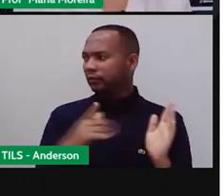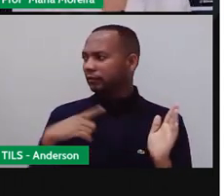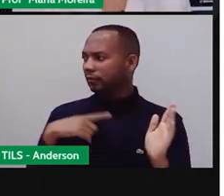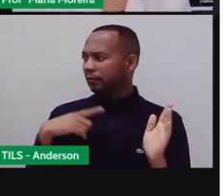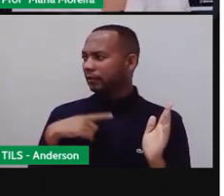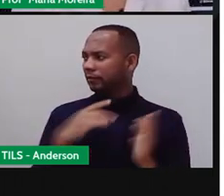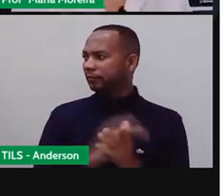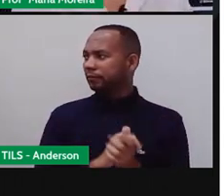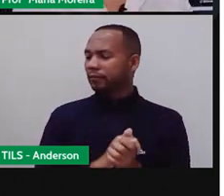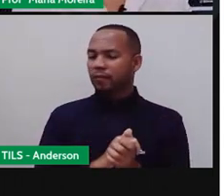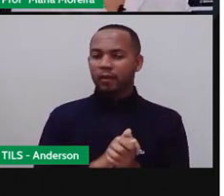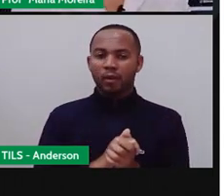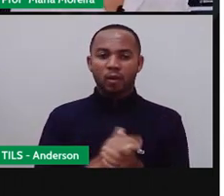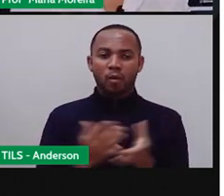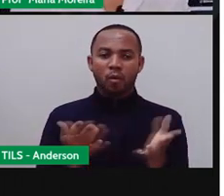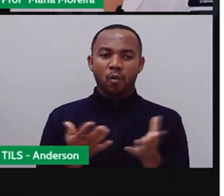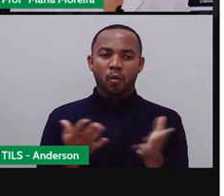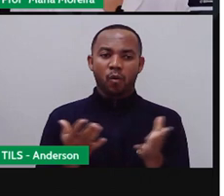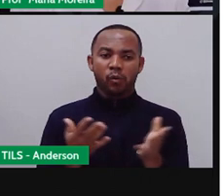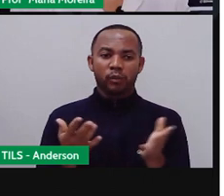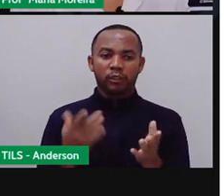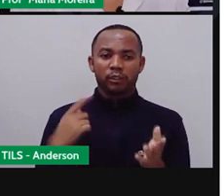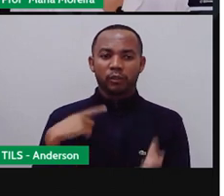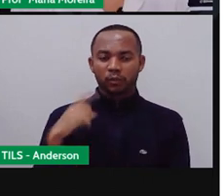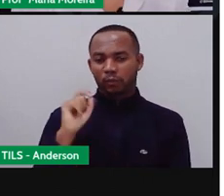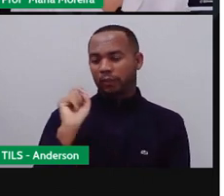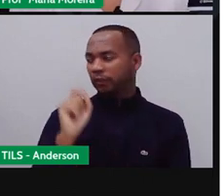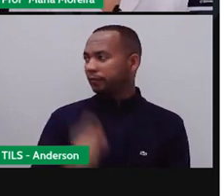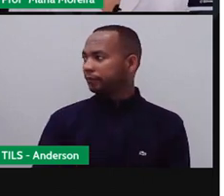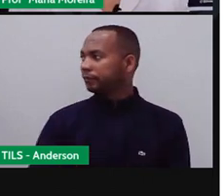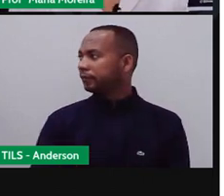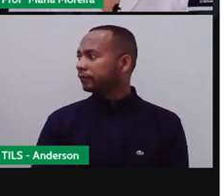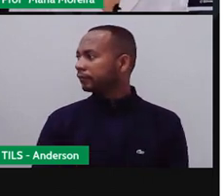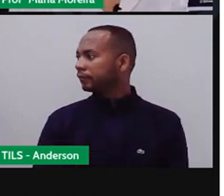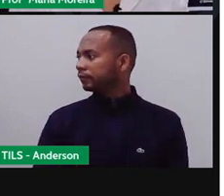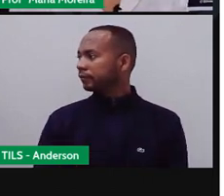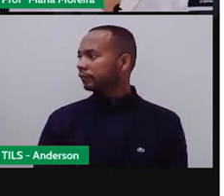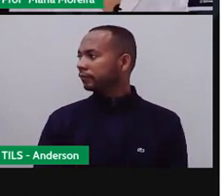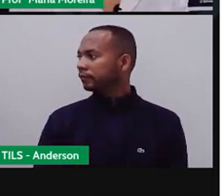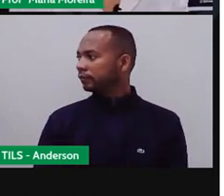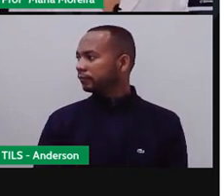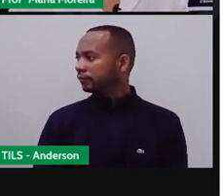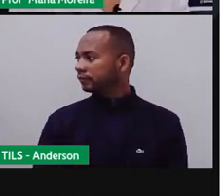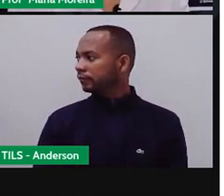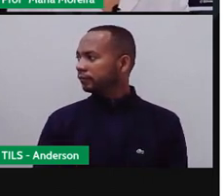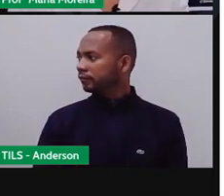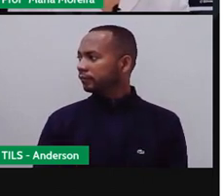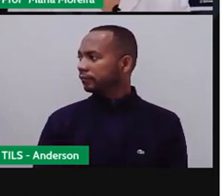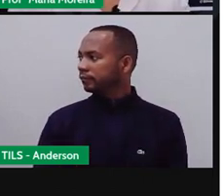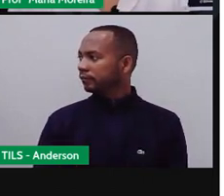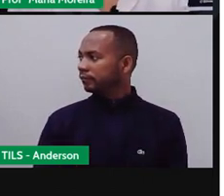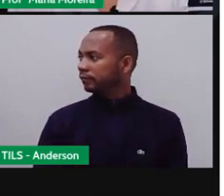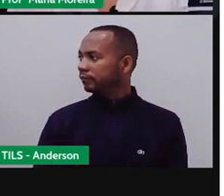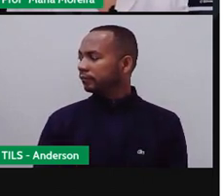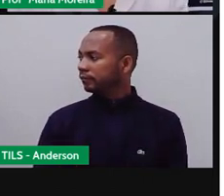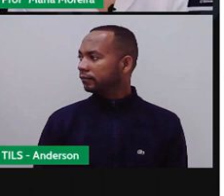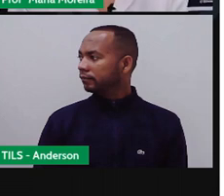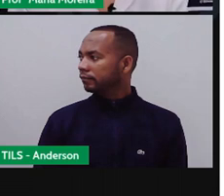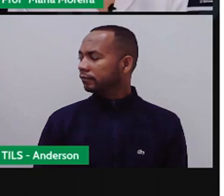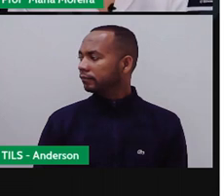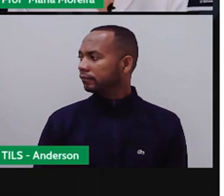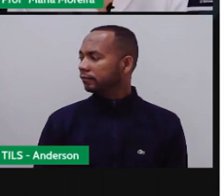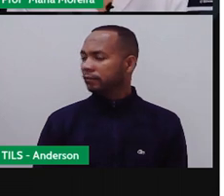hoje aqui, né? Se eu fizer isso aqui agora, ó. Eu vou abrir, né, o meu Instagram,